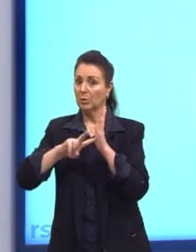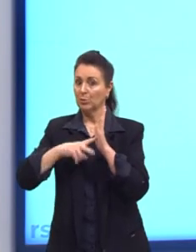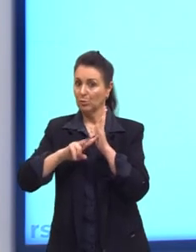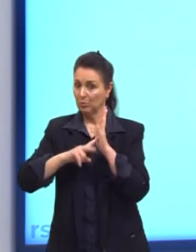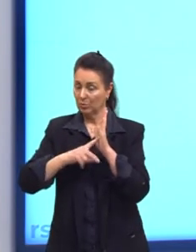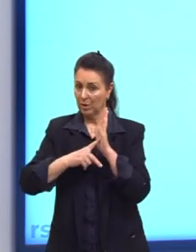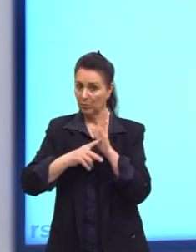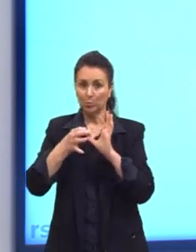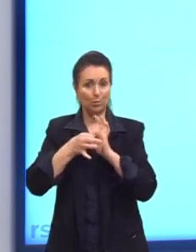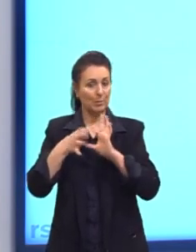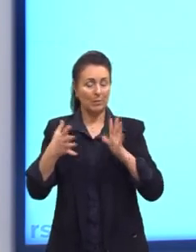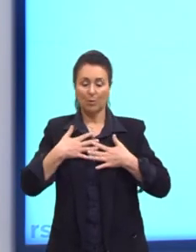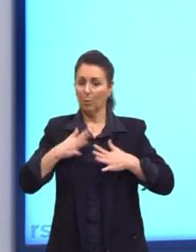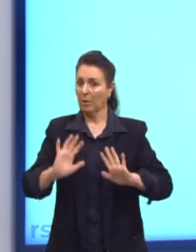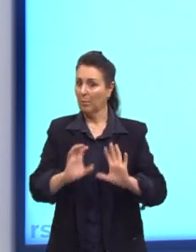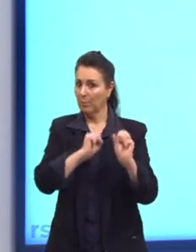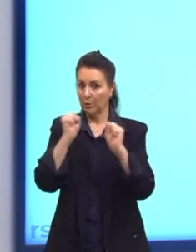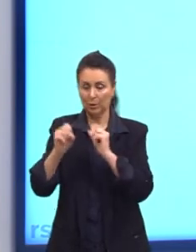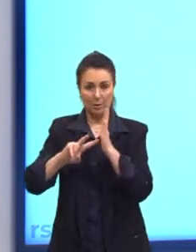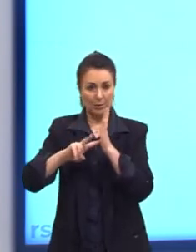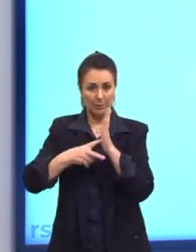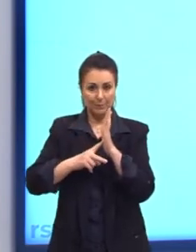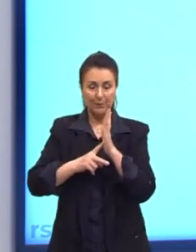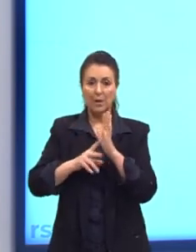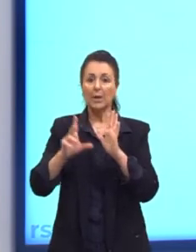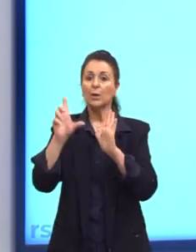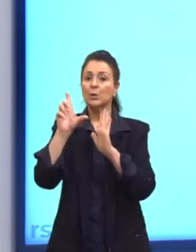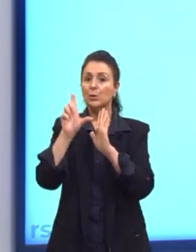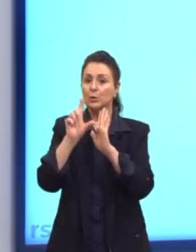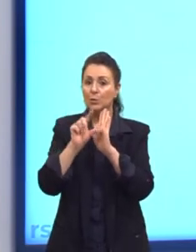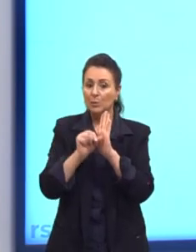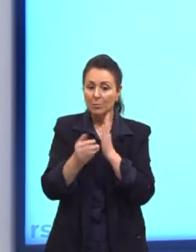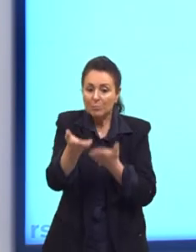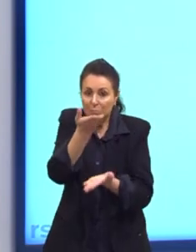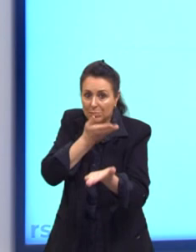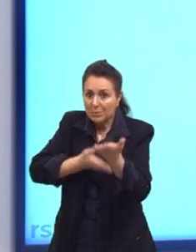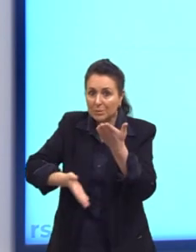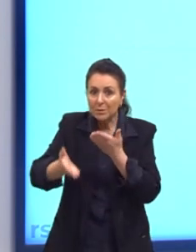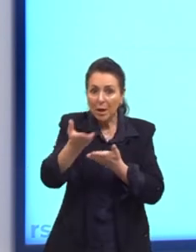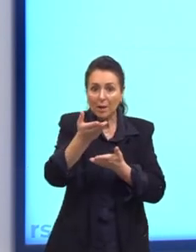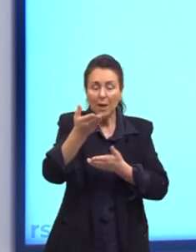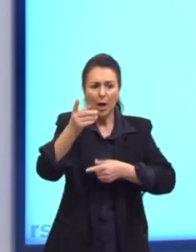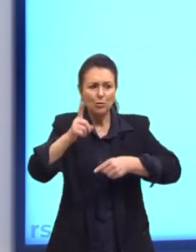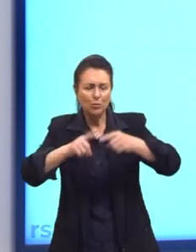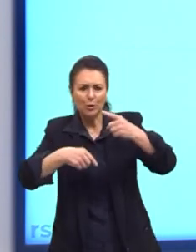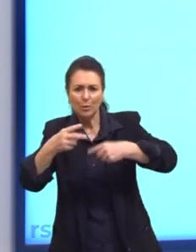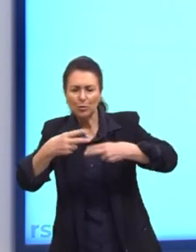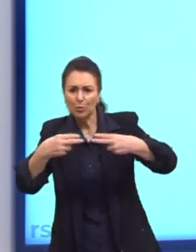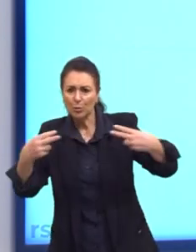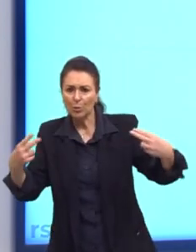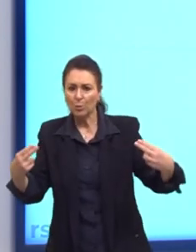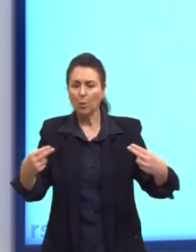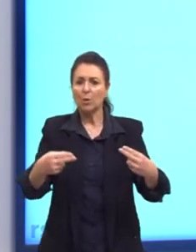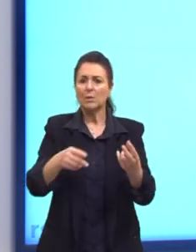quer poder sindical. A redução das barreiras para a circulação de mercadorias e capitais. Também é a proposta do